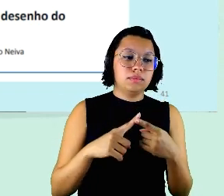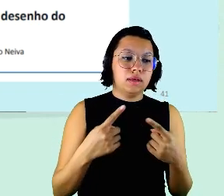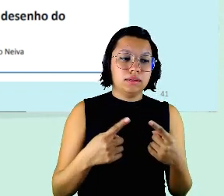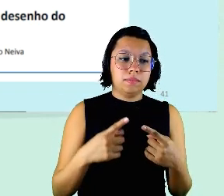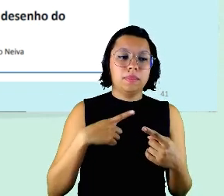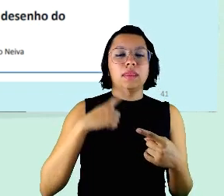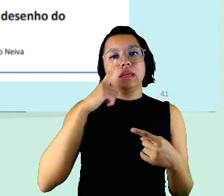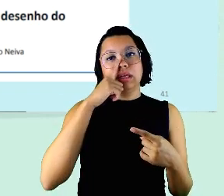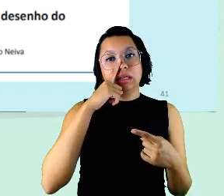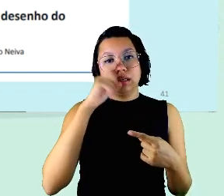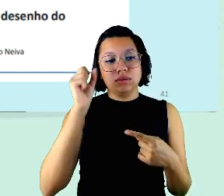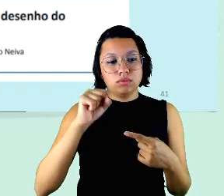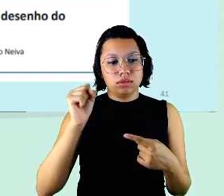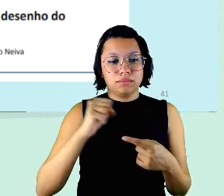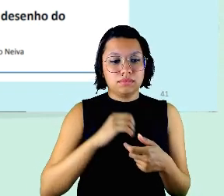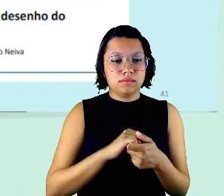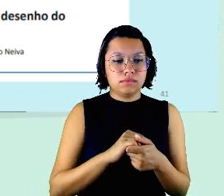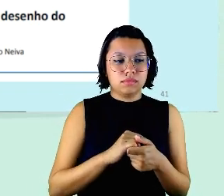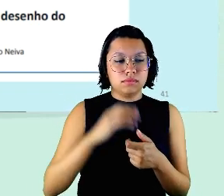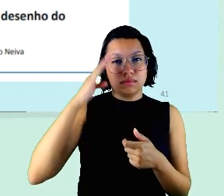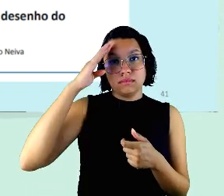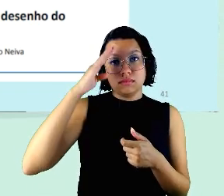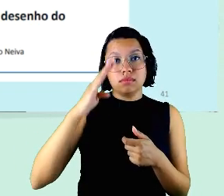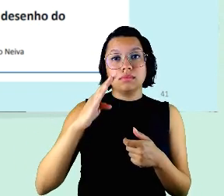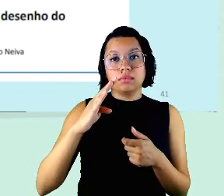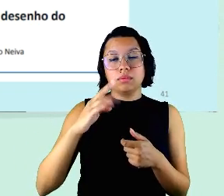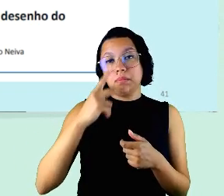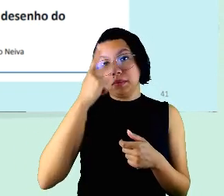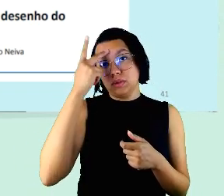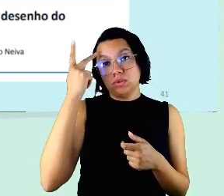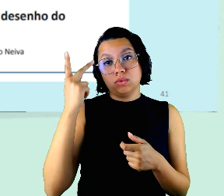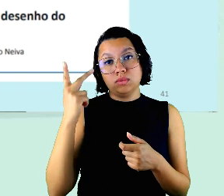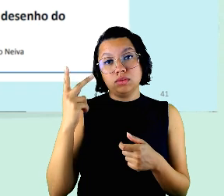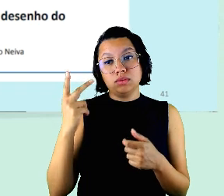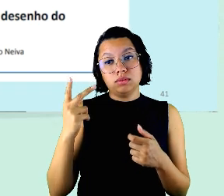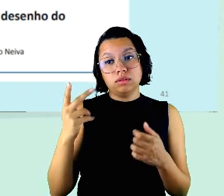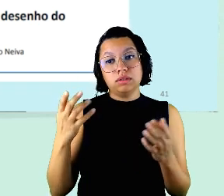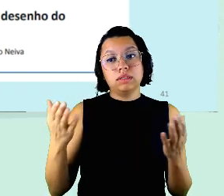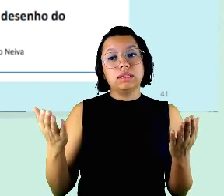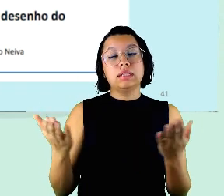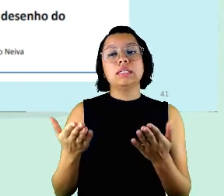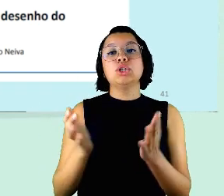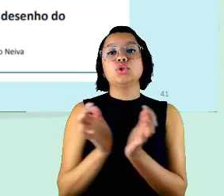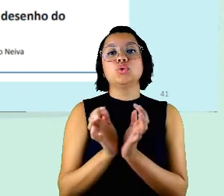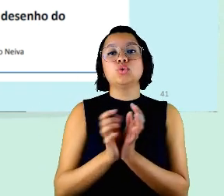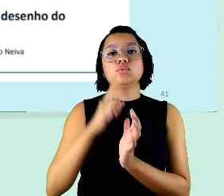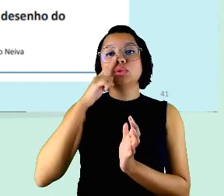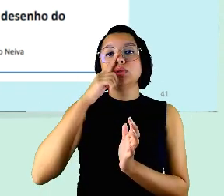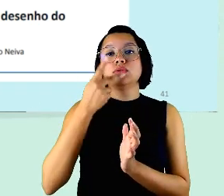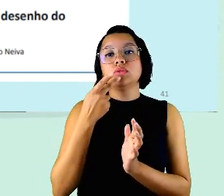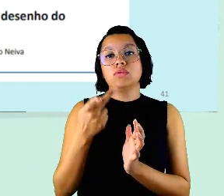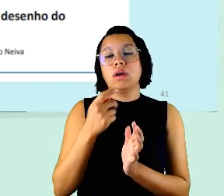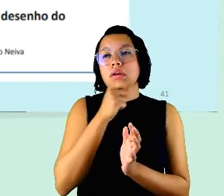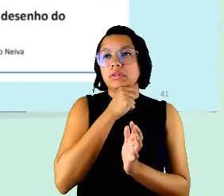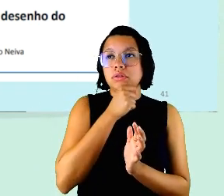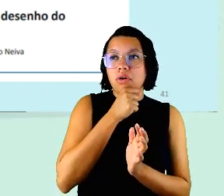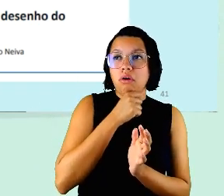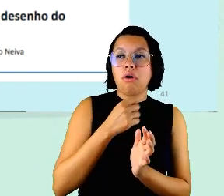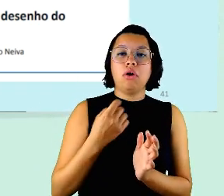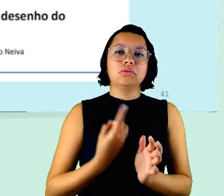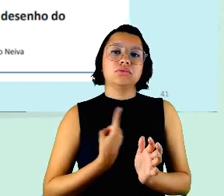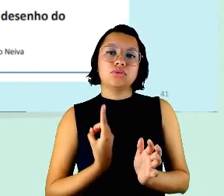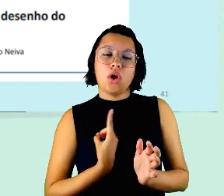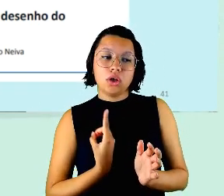riscos e principalmente pessoas com é desses grupos de risco que eu estou falando os mais idosos os solitários